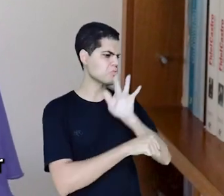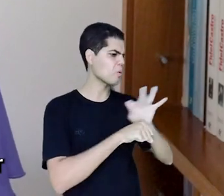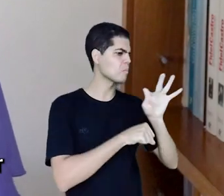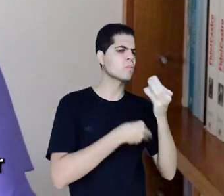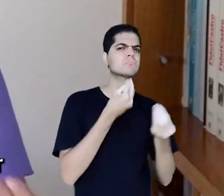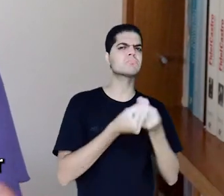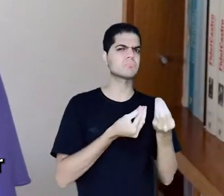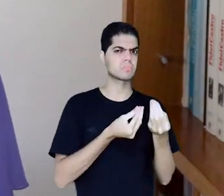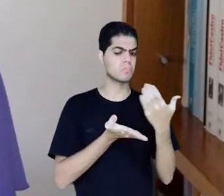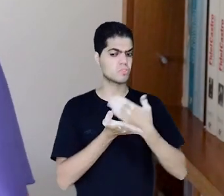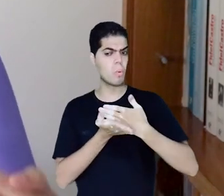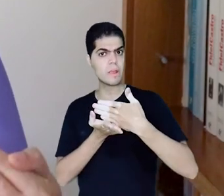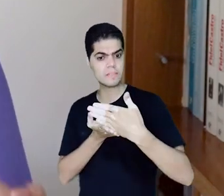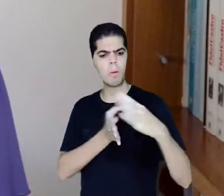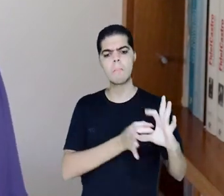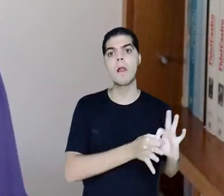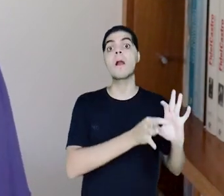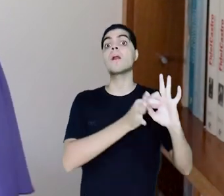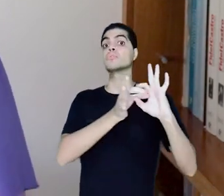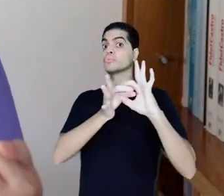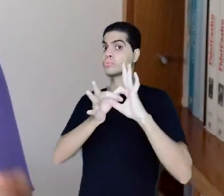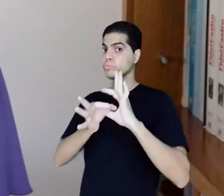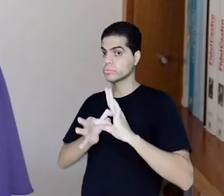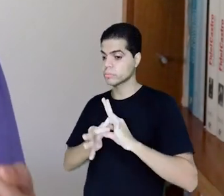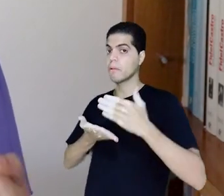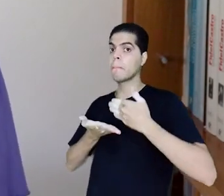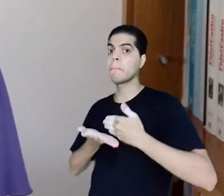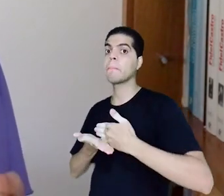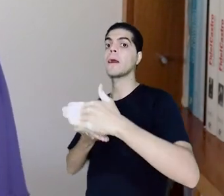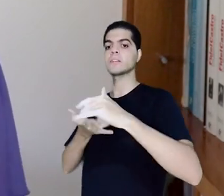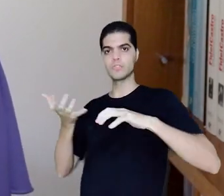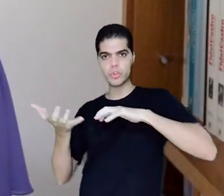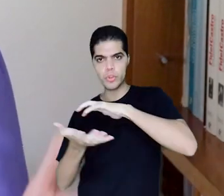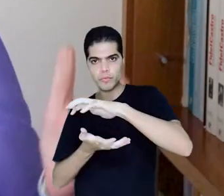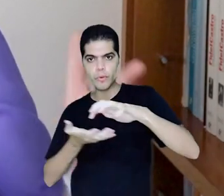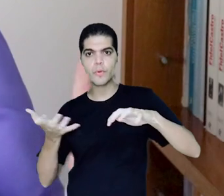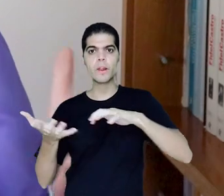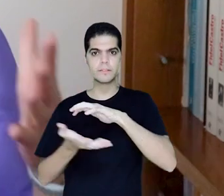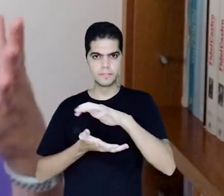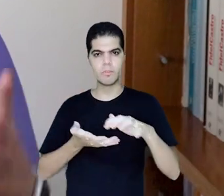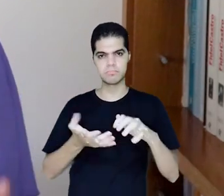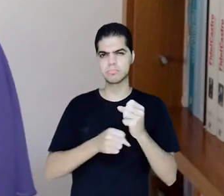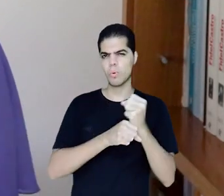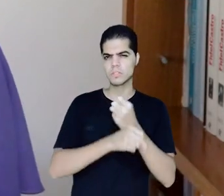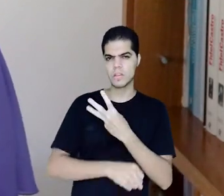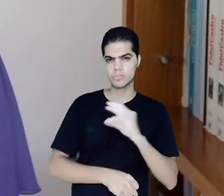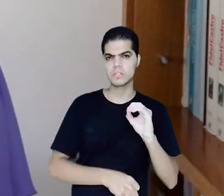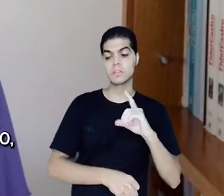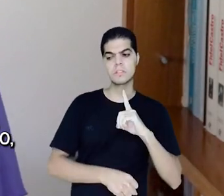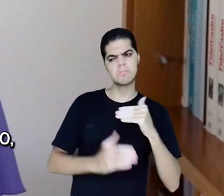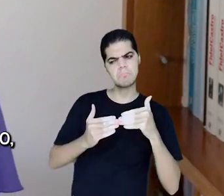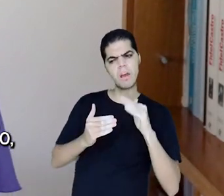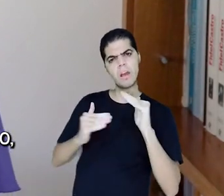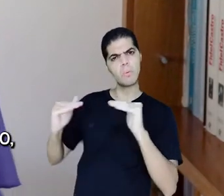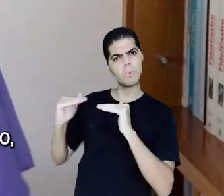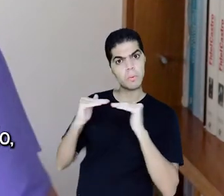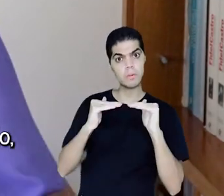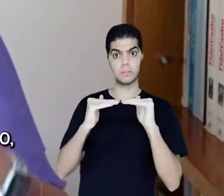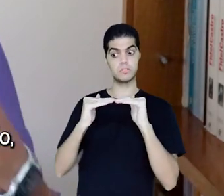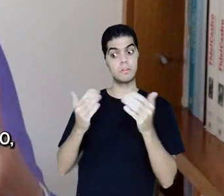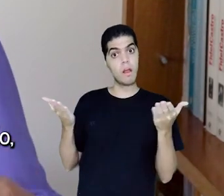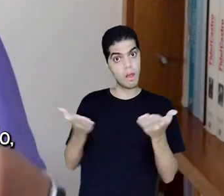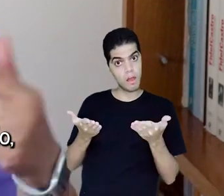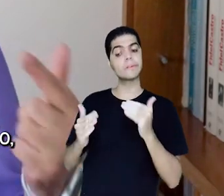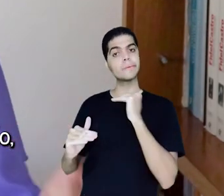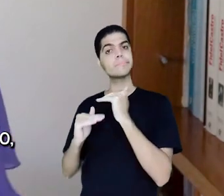a se constituir, a partir da Revolução de 30, alguma igualdade. E está ainda em